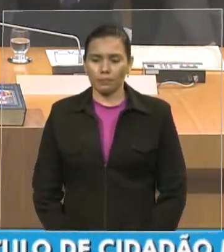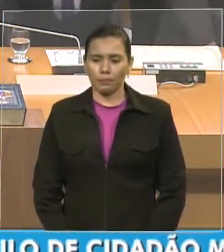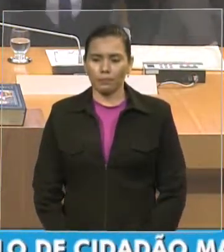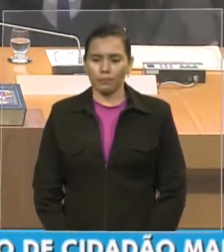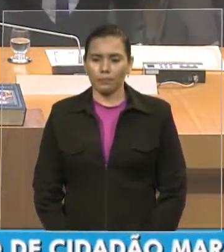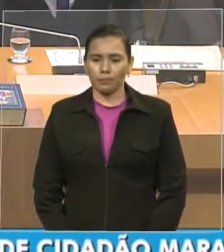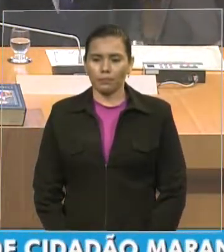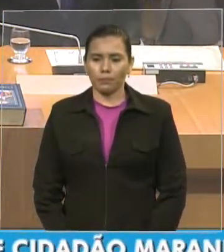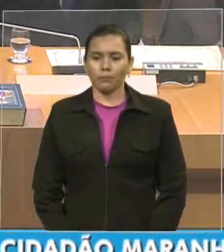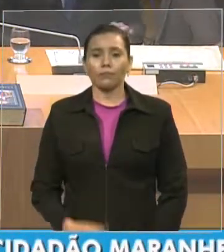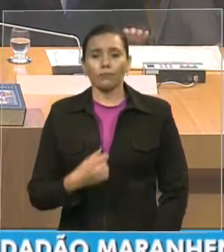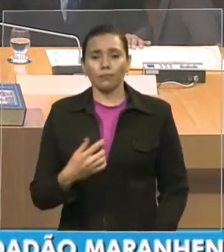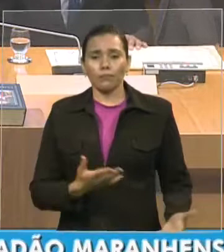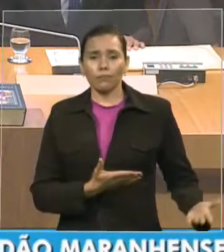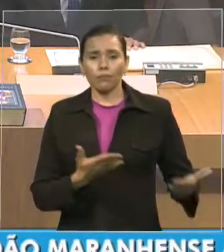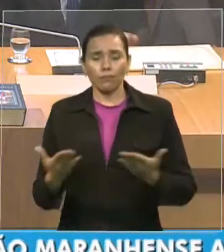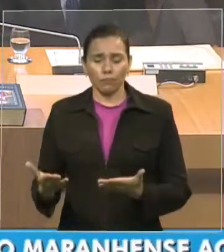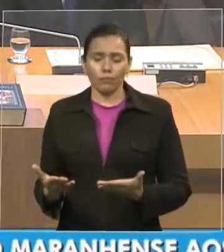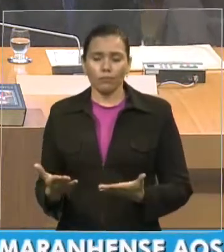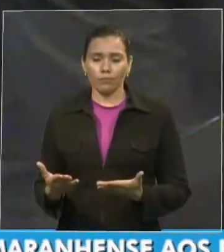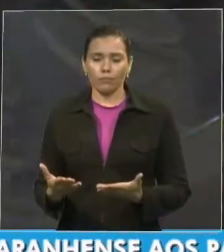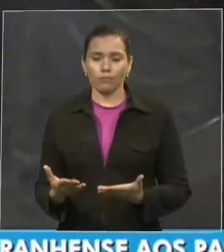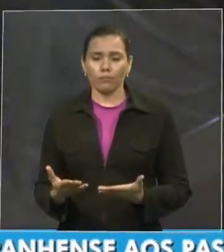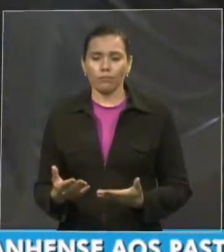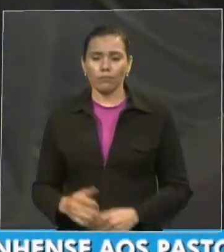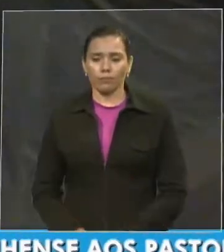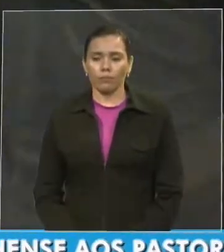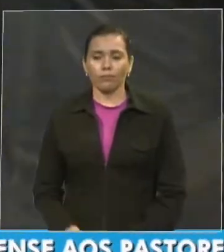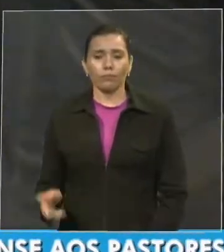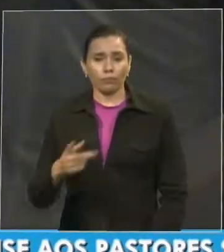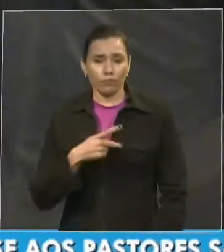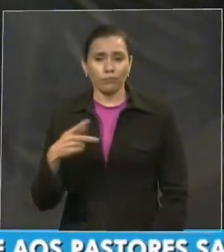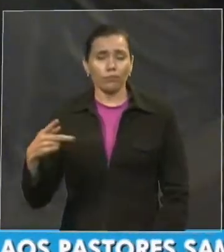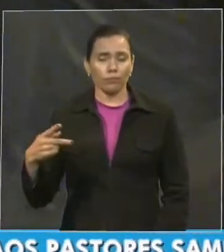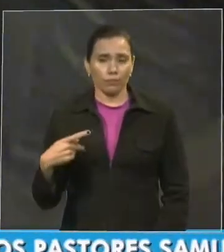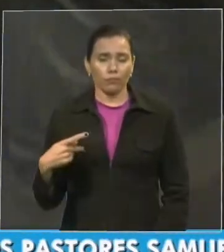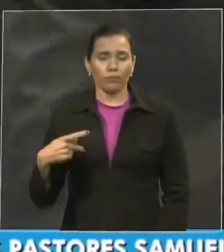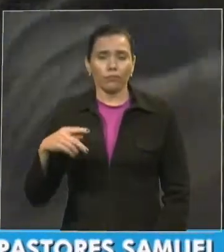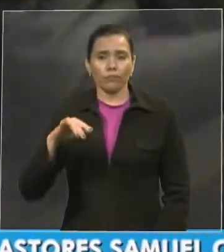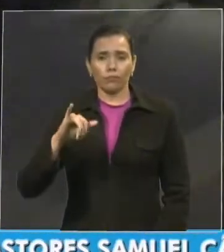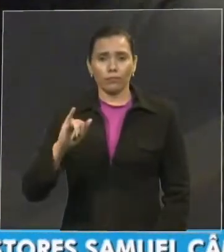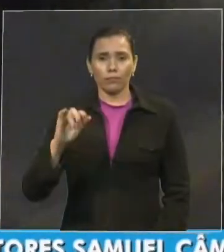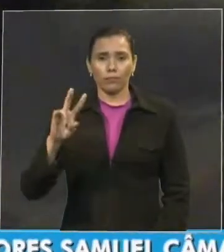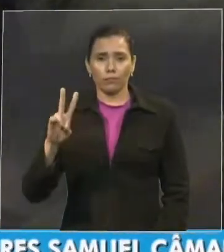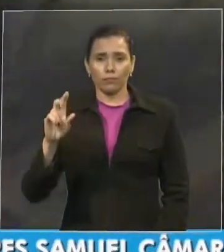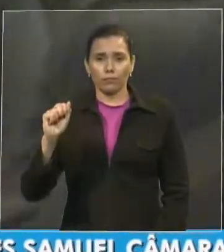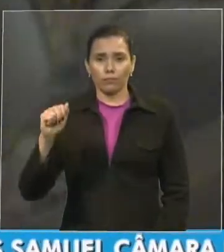Concedo a palavra ao homenageado, pastor Ivan Basto.